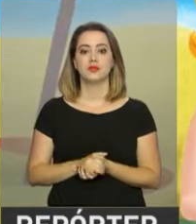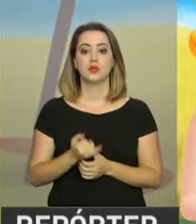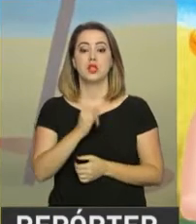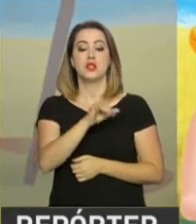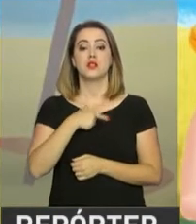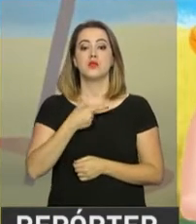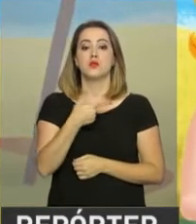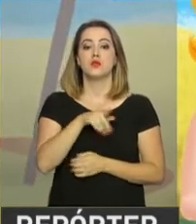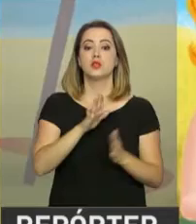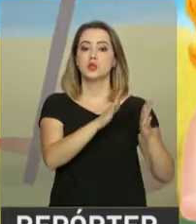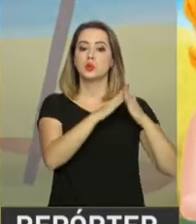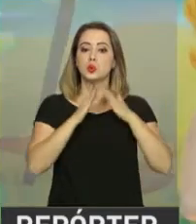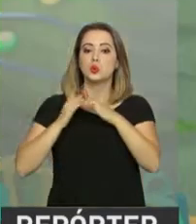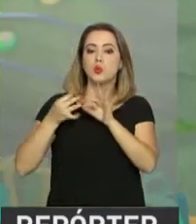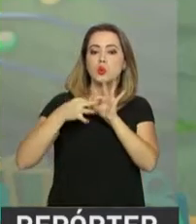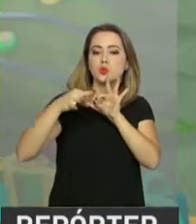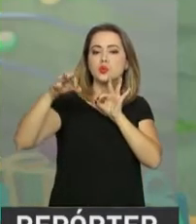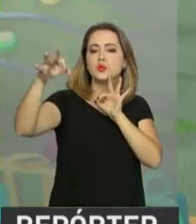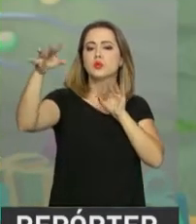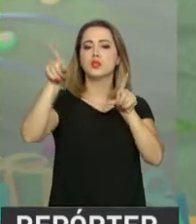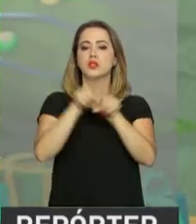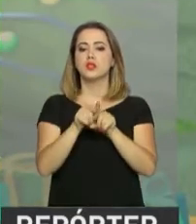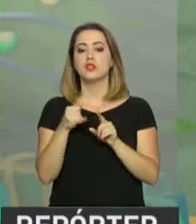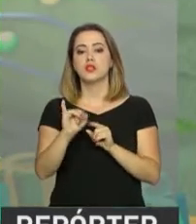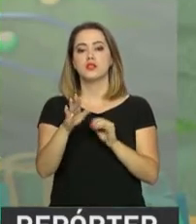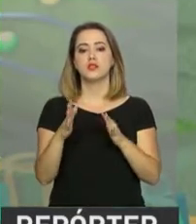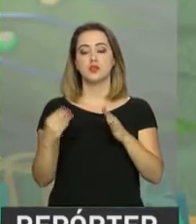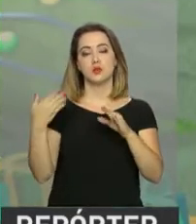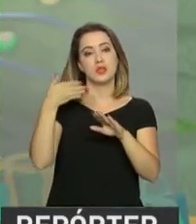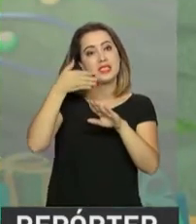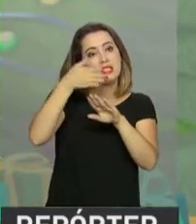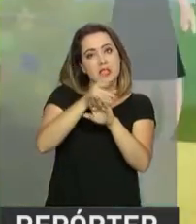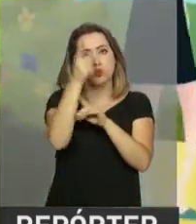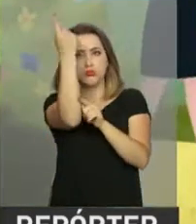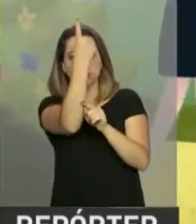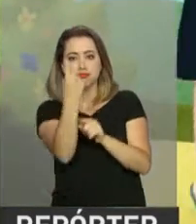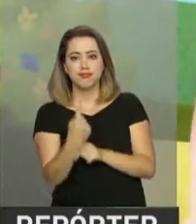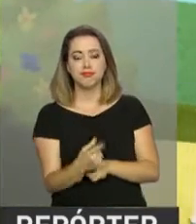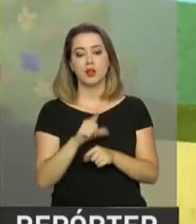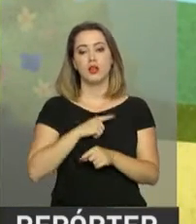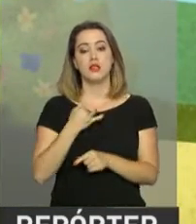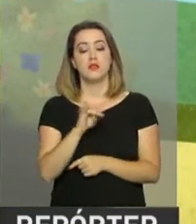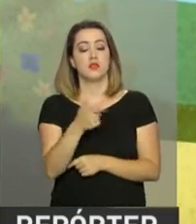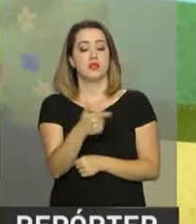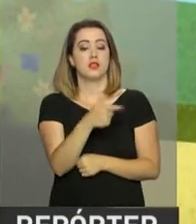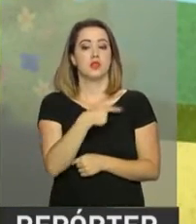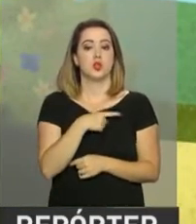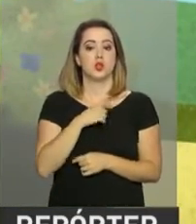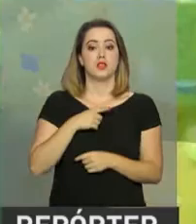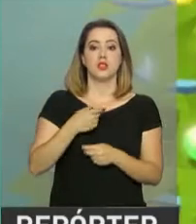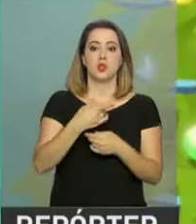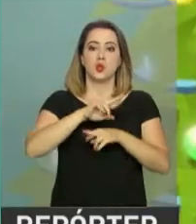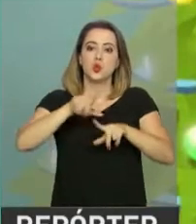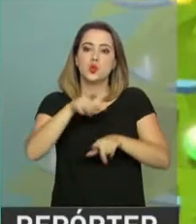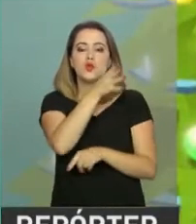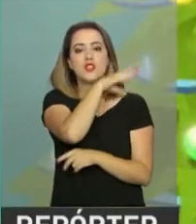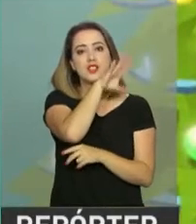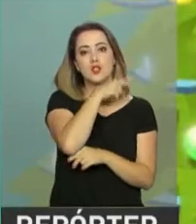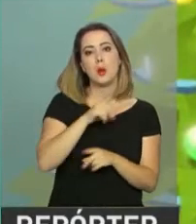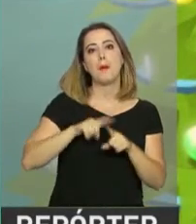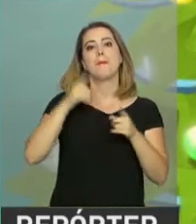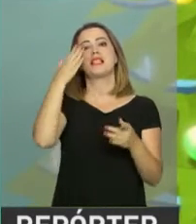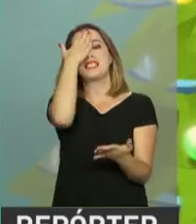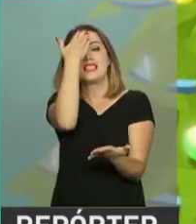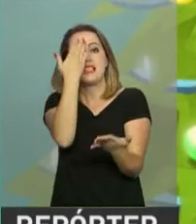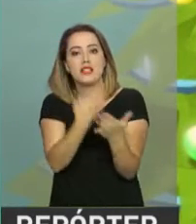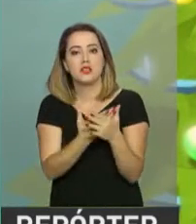não mora lá no Polo Norte, se você não entra pela Chaminé, se você não tem renas no quintal, mas acredita